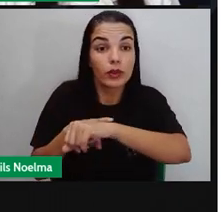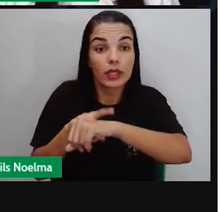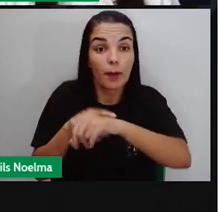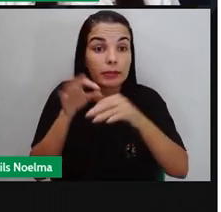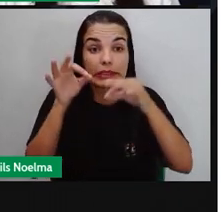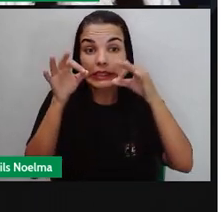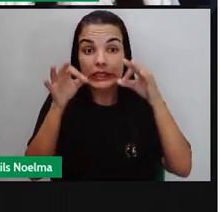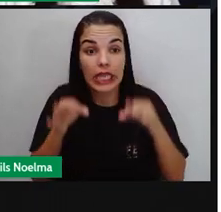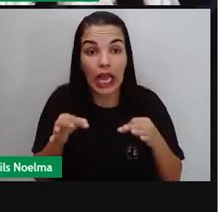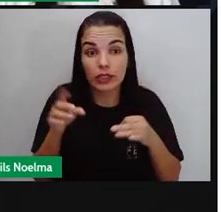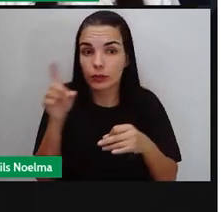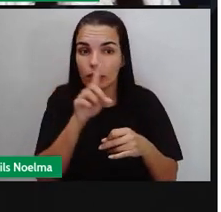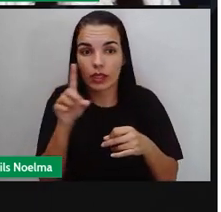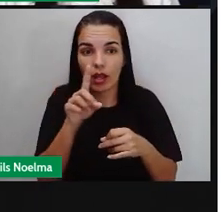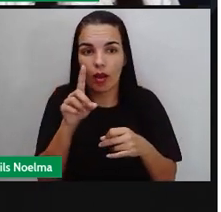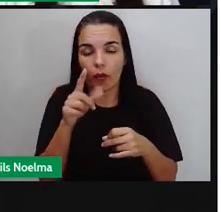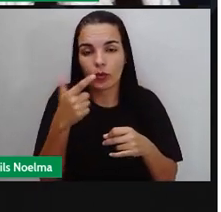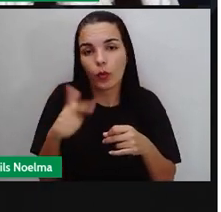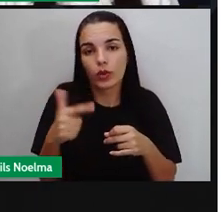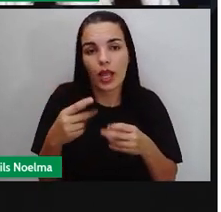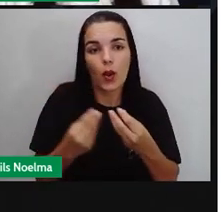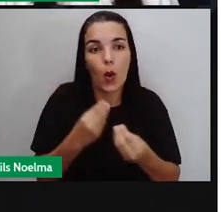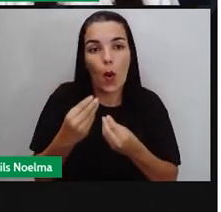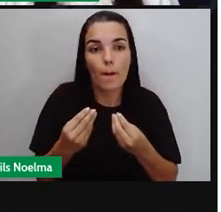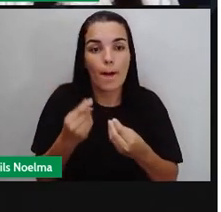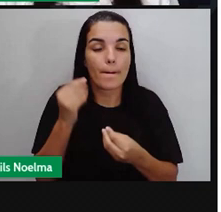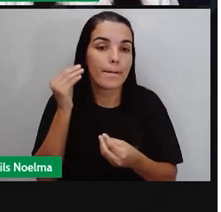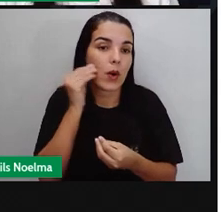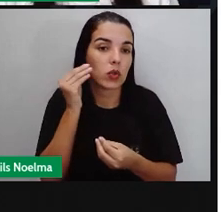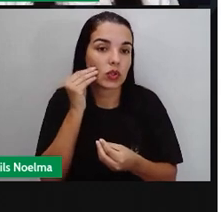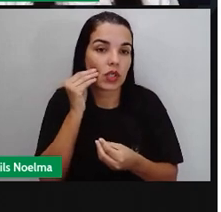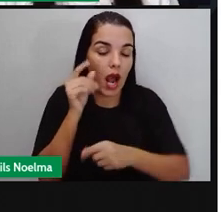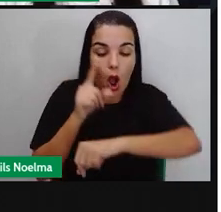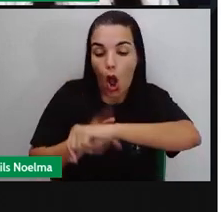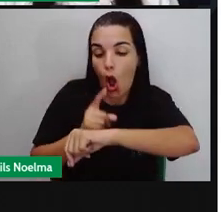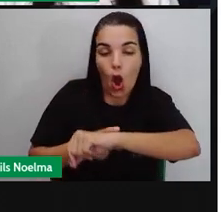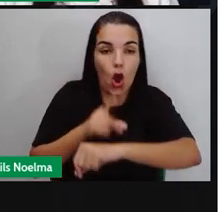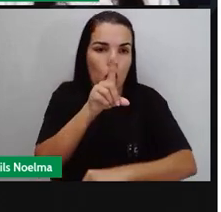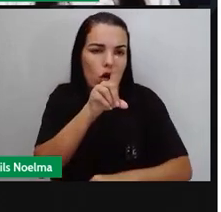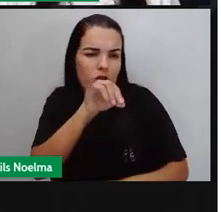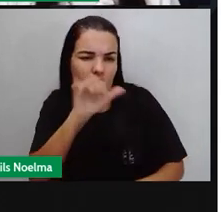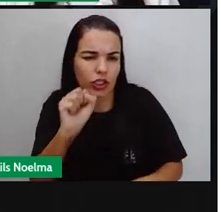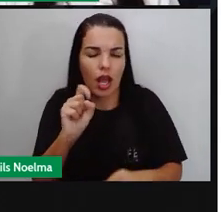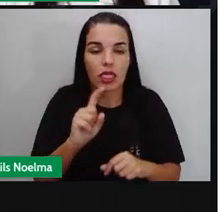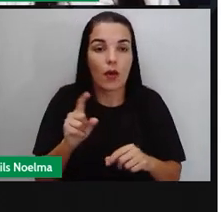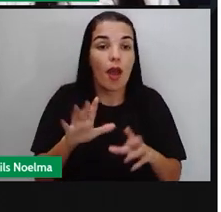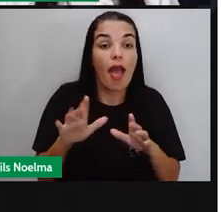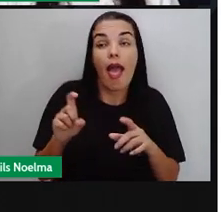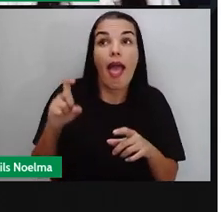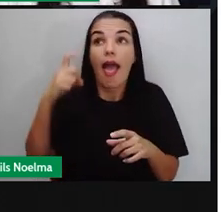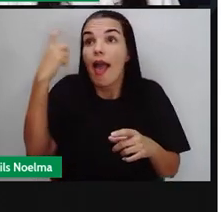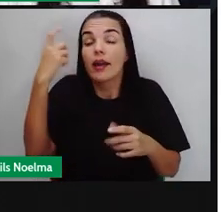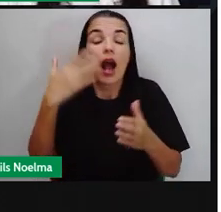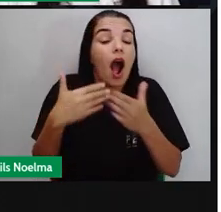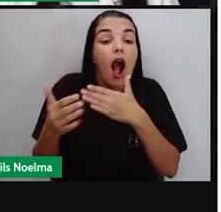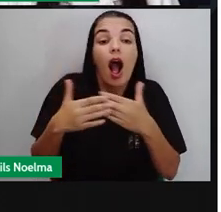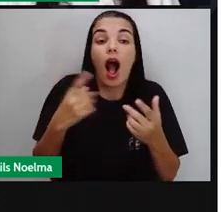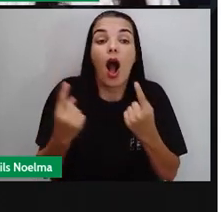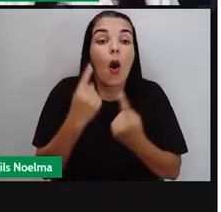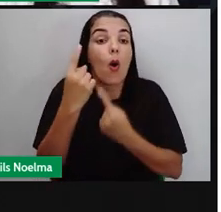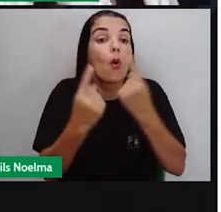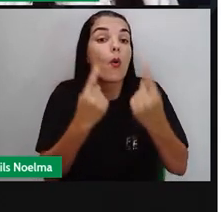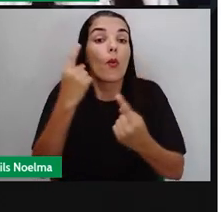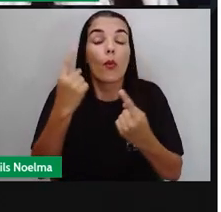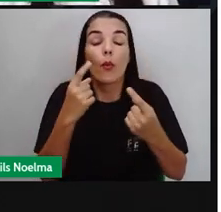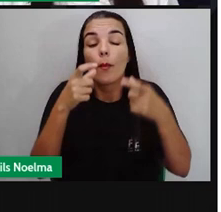Que é psicológico, né? Não determina, não é cronológico Não diz hora, não diz dia Mas era uma vez Aconteceu em algum momento aí